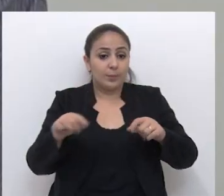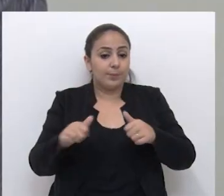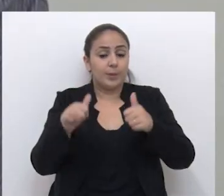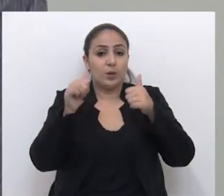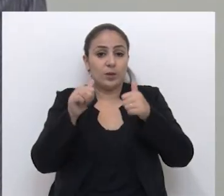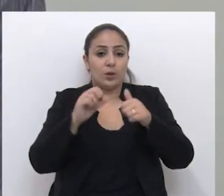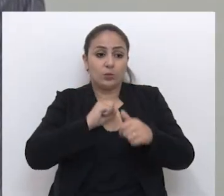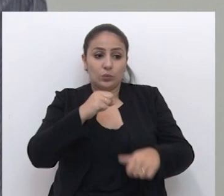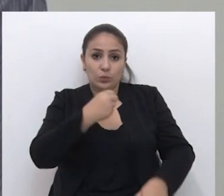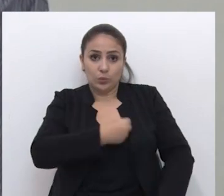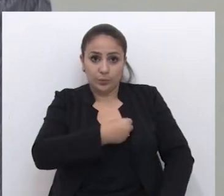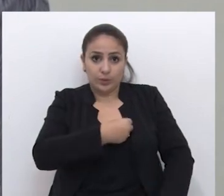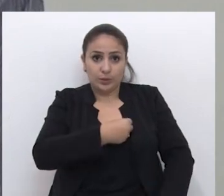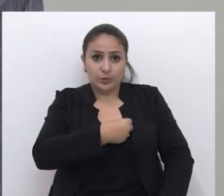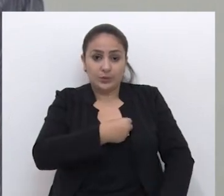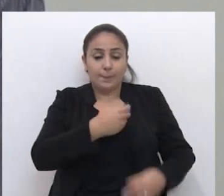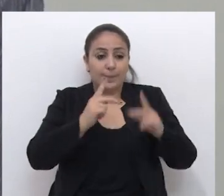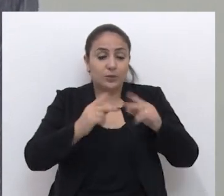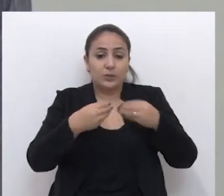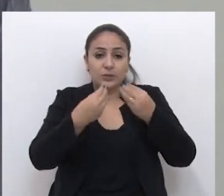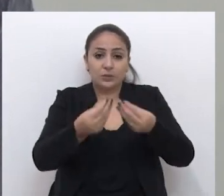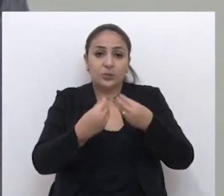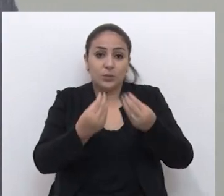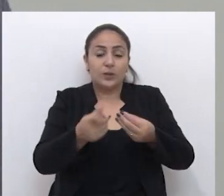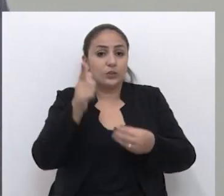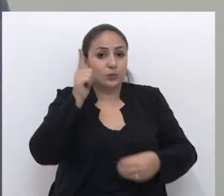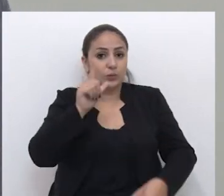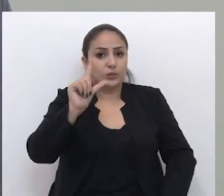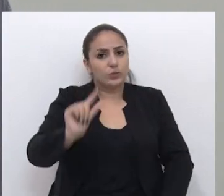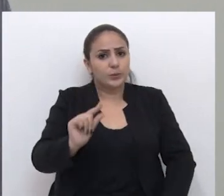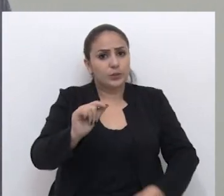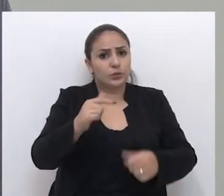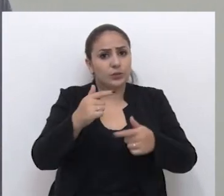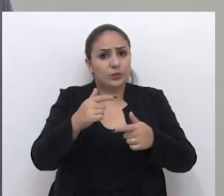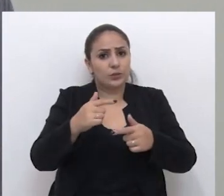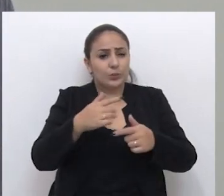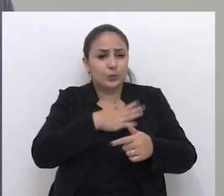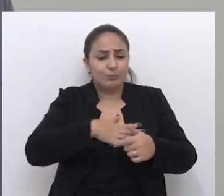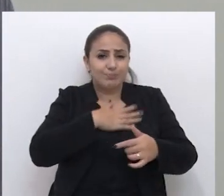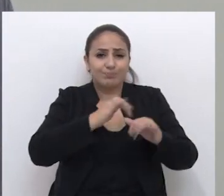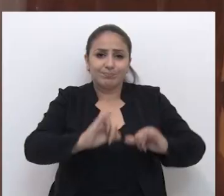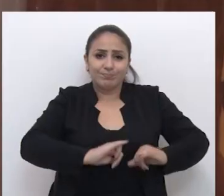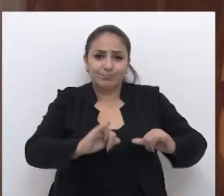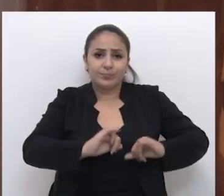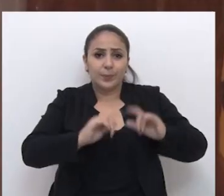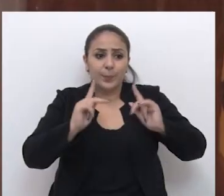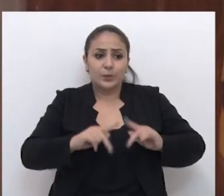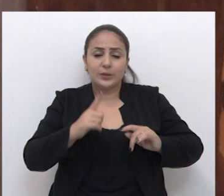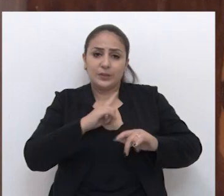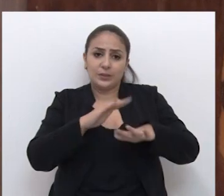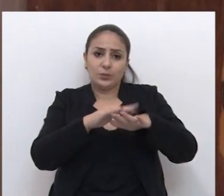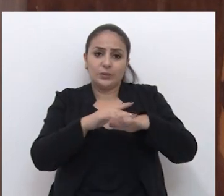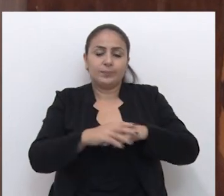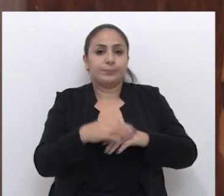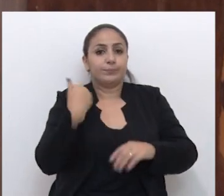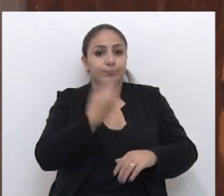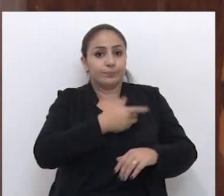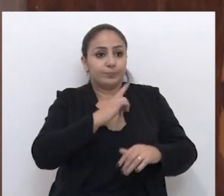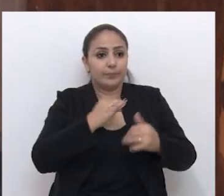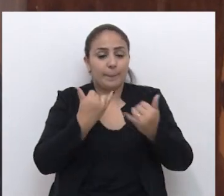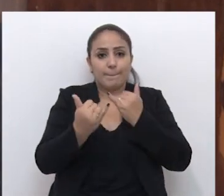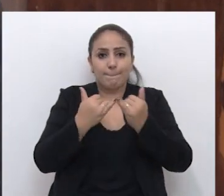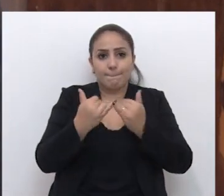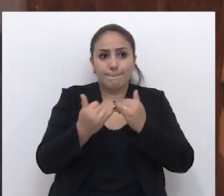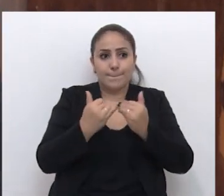melhorar o número de doadores e amenizar o sofrimento de quem vive com a doença. Nós temos aí, por exemplo,